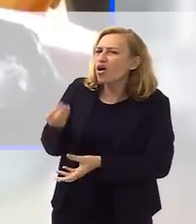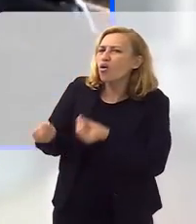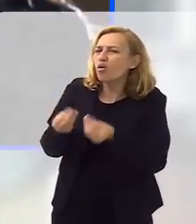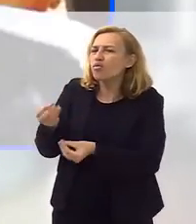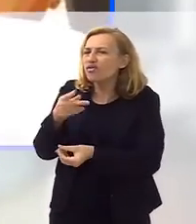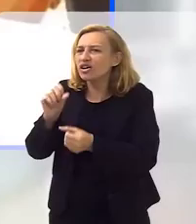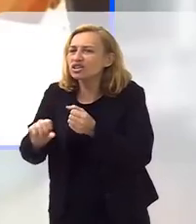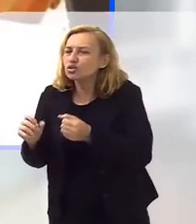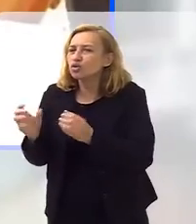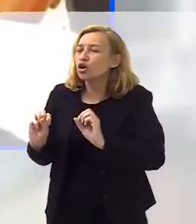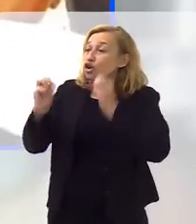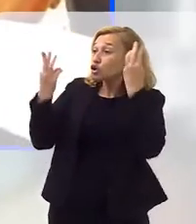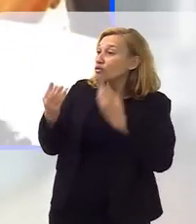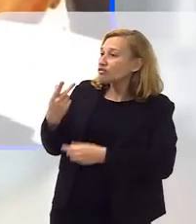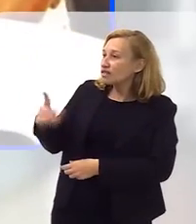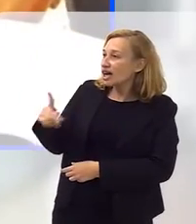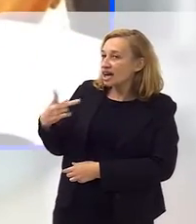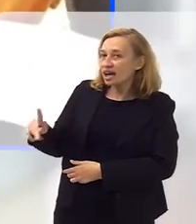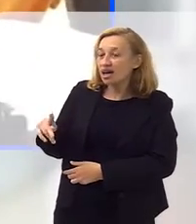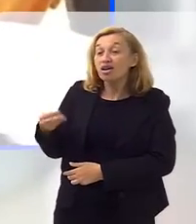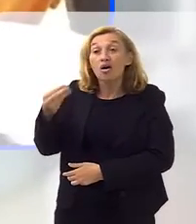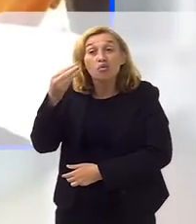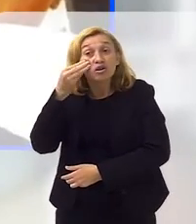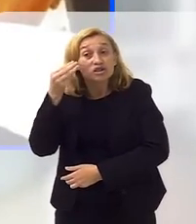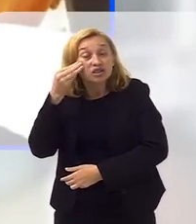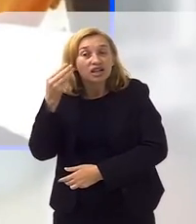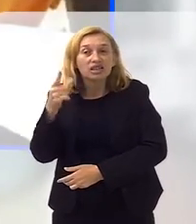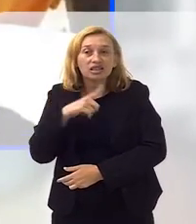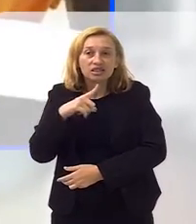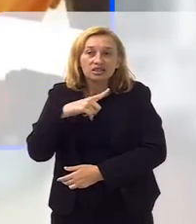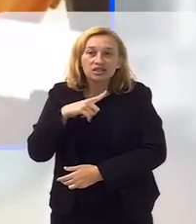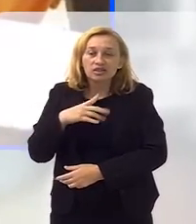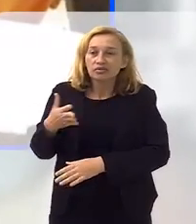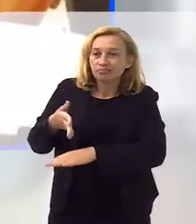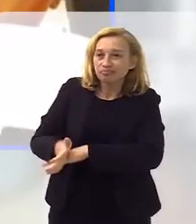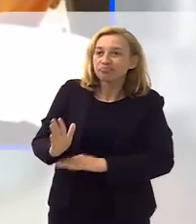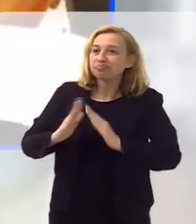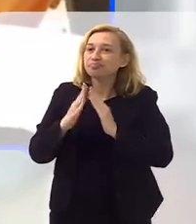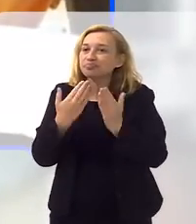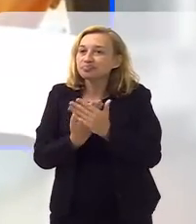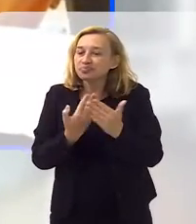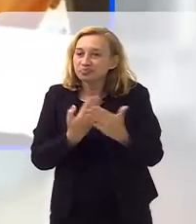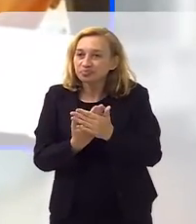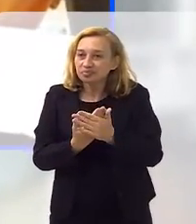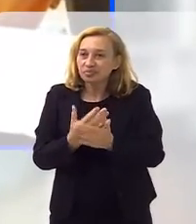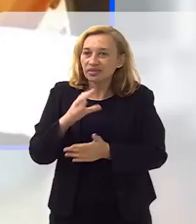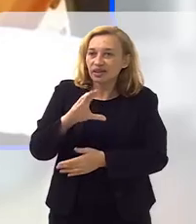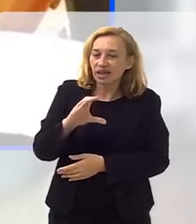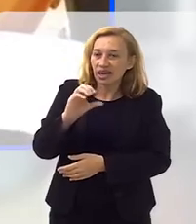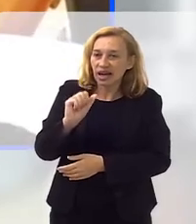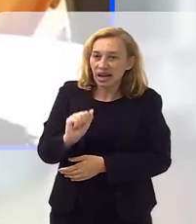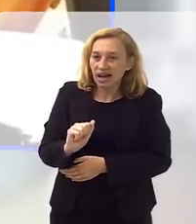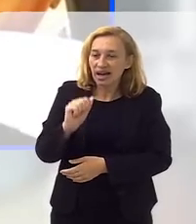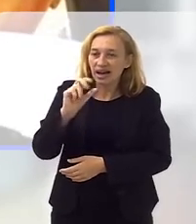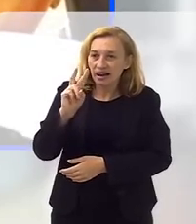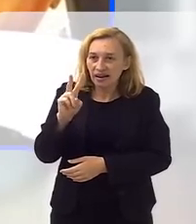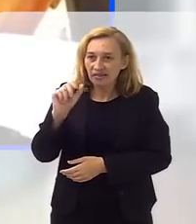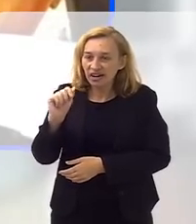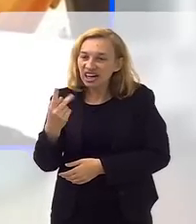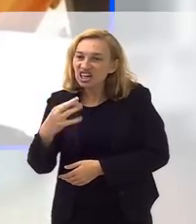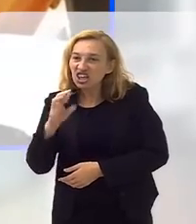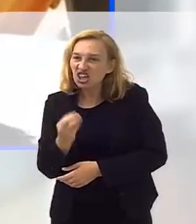ela fazia os shows dela, e teve uma oportunidade, aí entrei numa escola de cavaquinho, né,